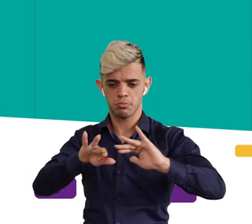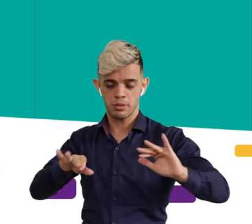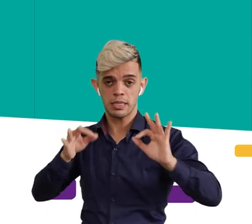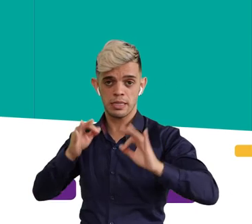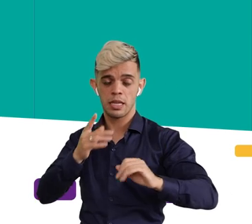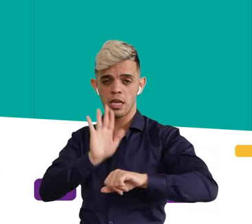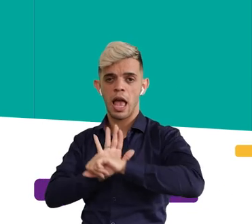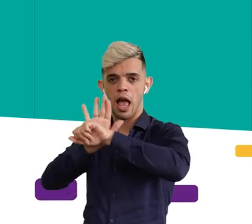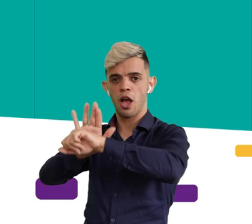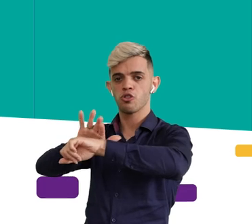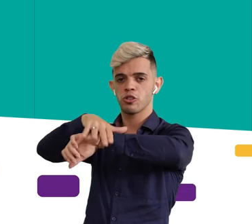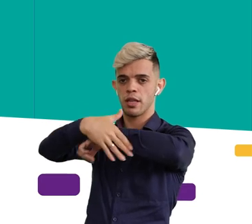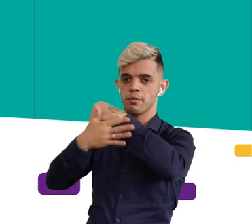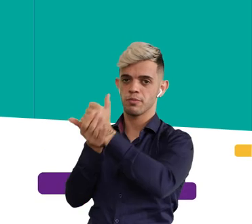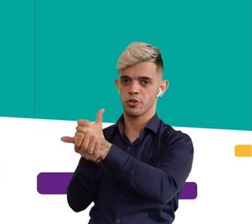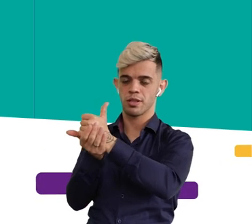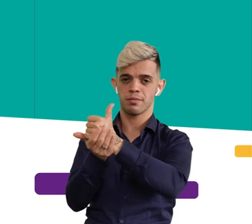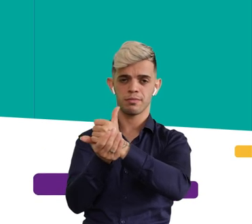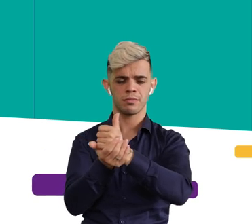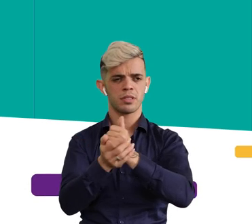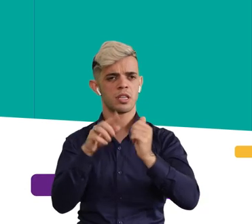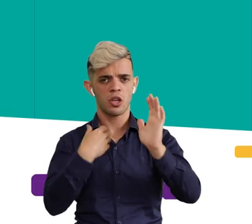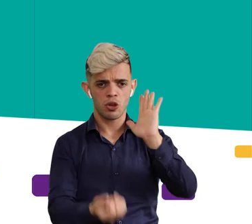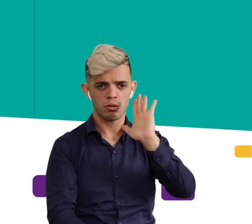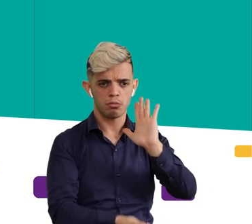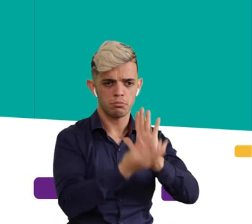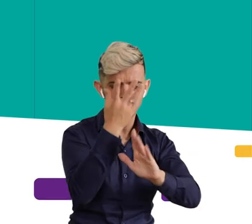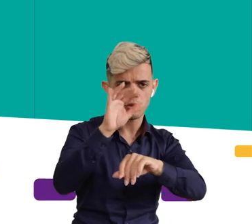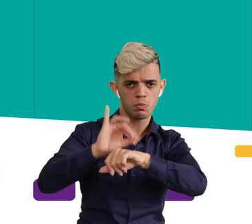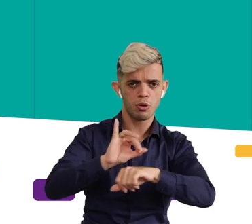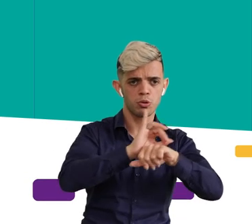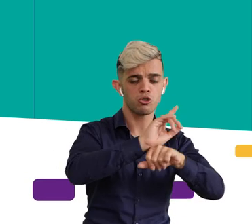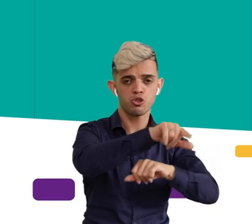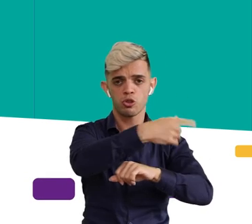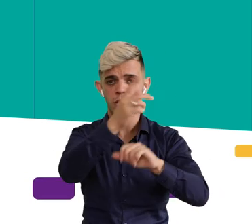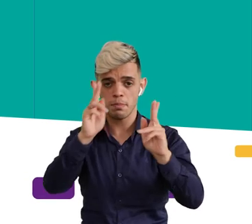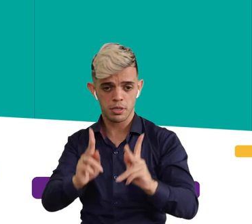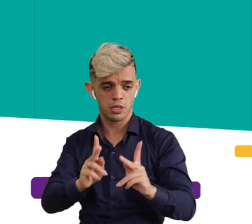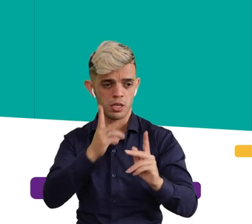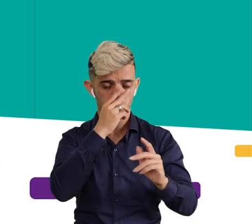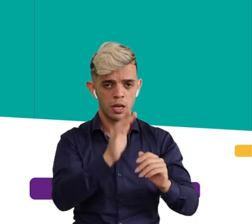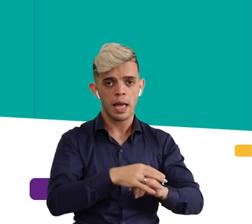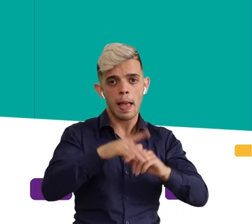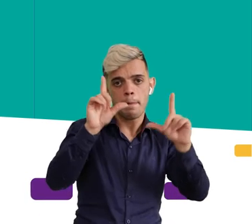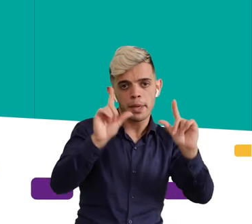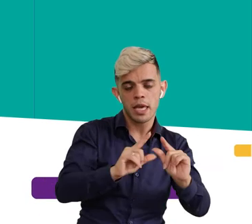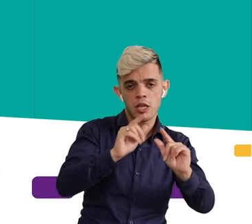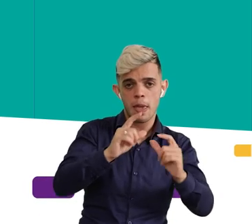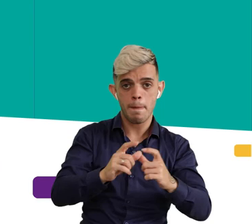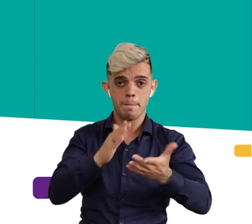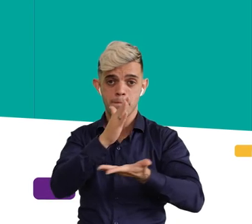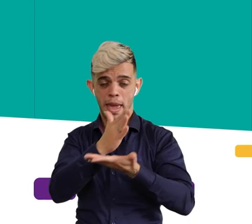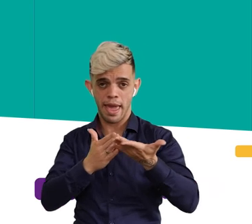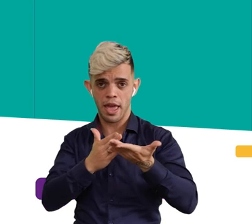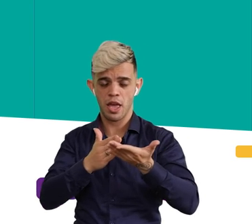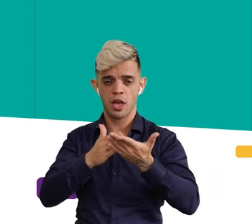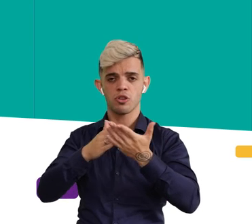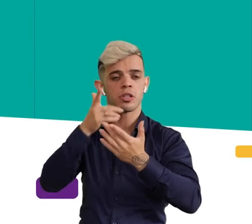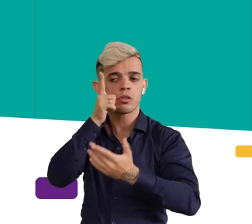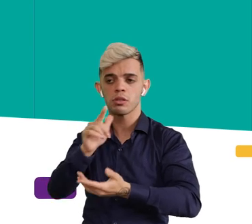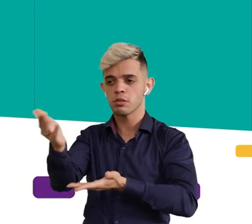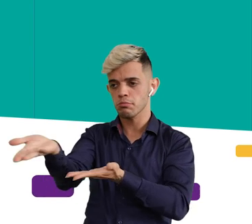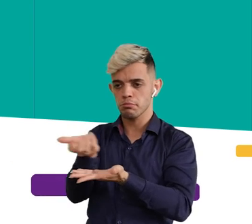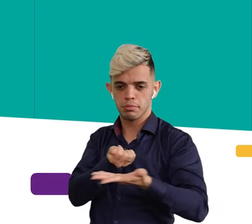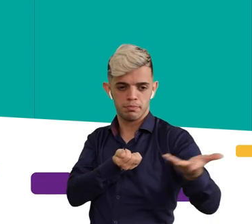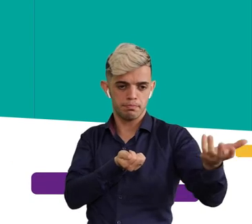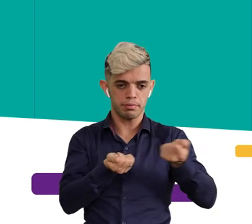que nós evitamos o descarte de lixo, assim, ajudando o meio ambiente. Queremos adquirir os produtos de fornecedores com pequenos e médios